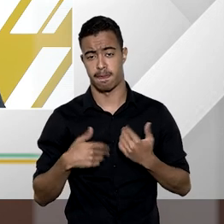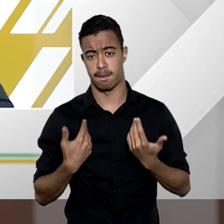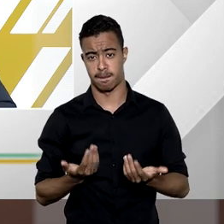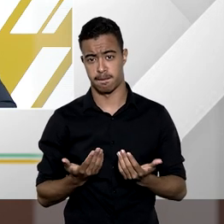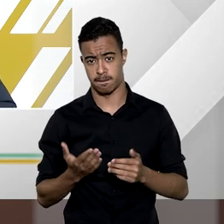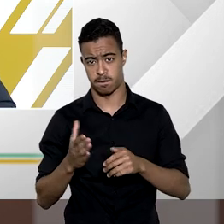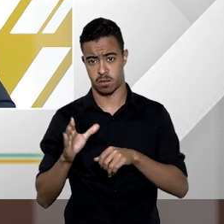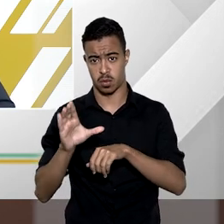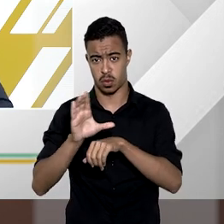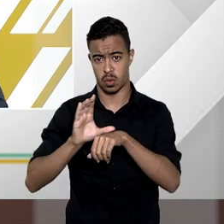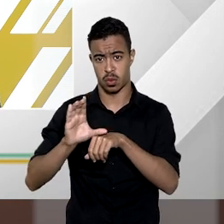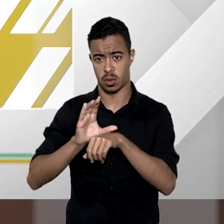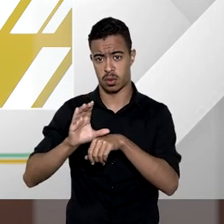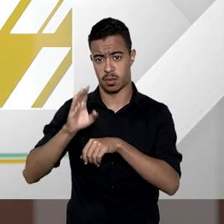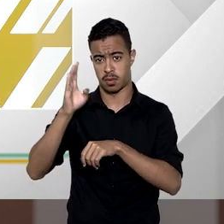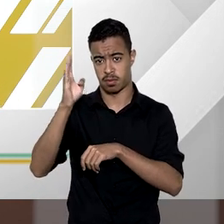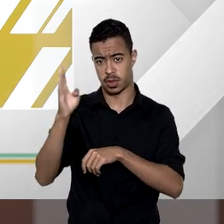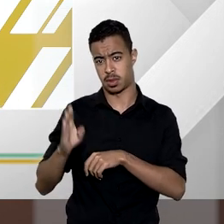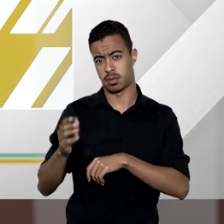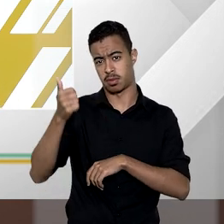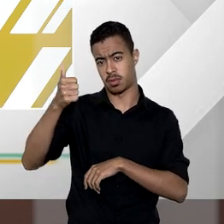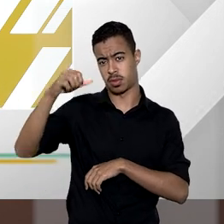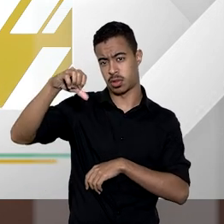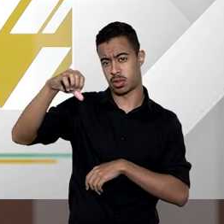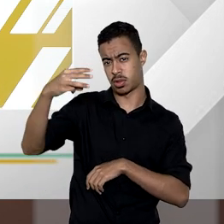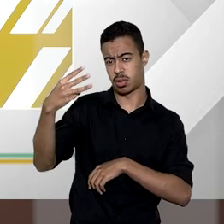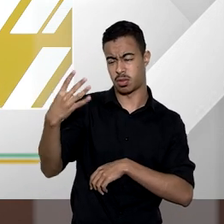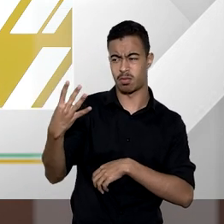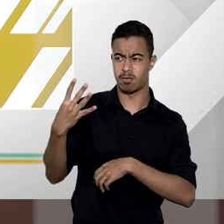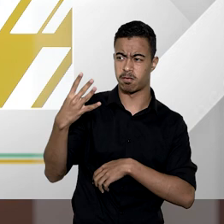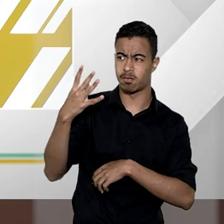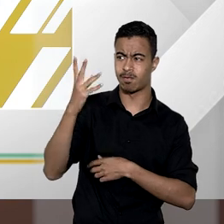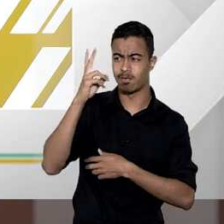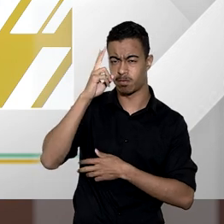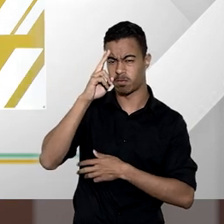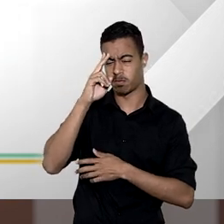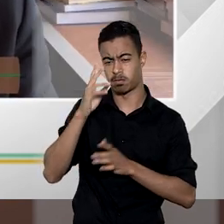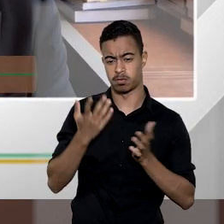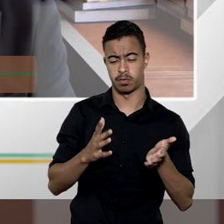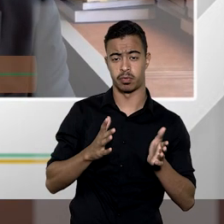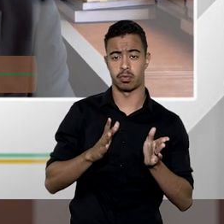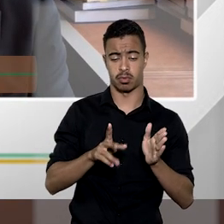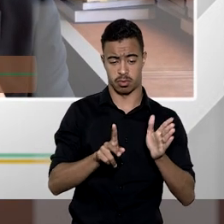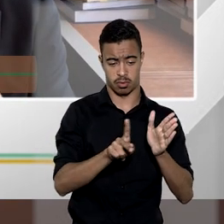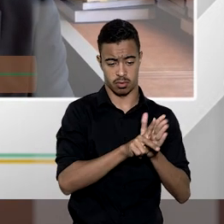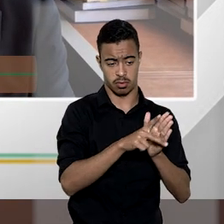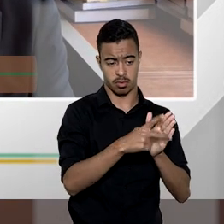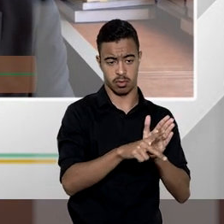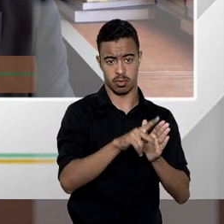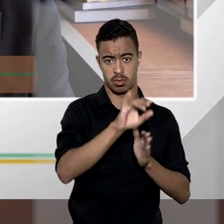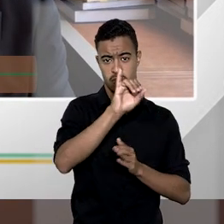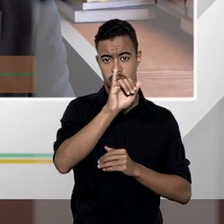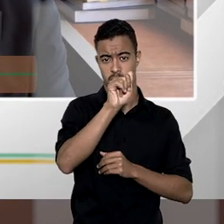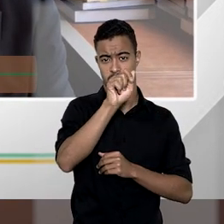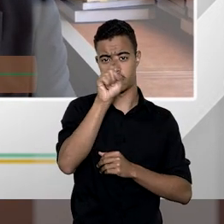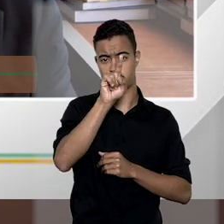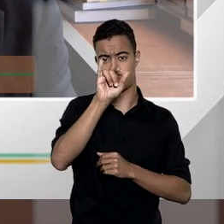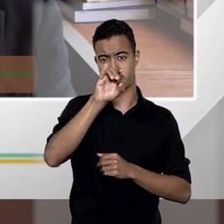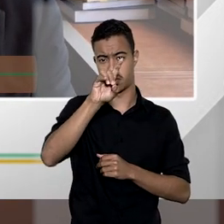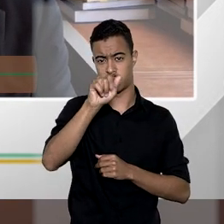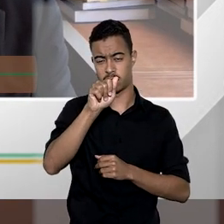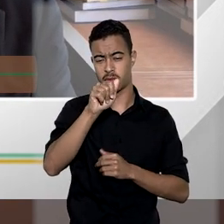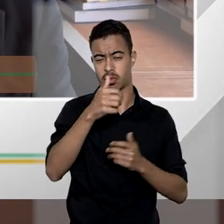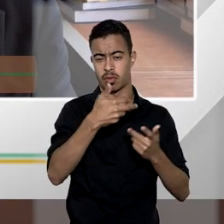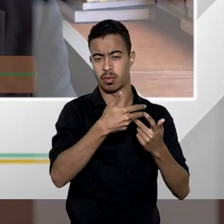constituição brasileira de 1934 se a memória não me trai a propriedade da jazida